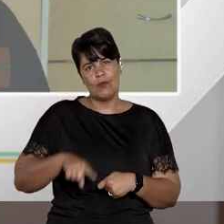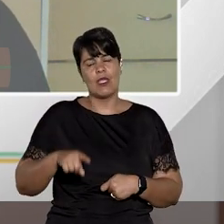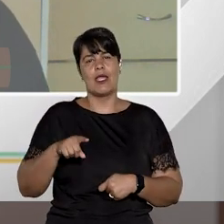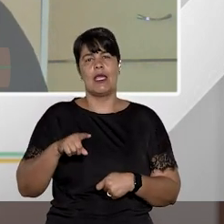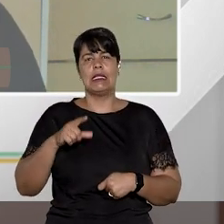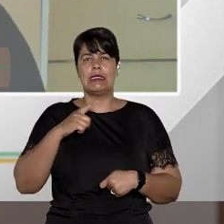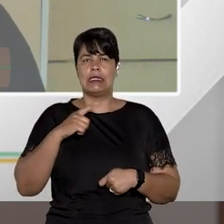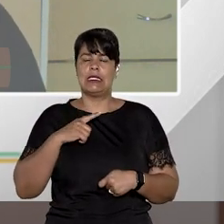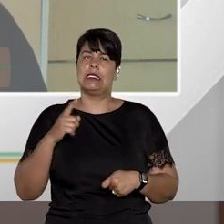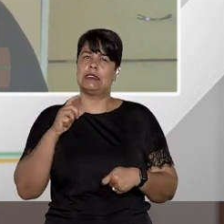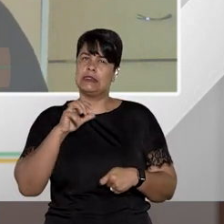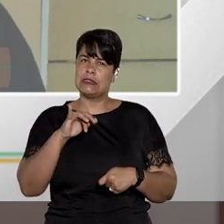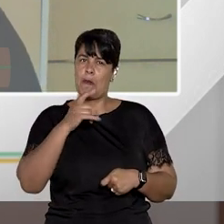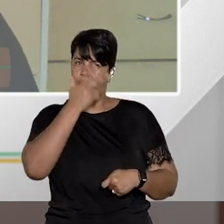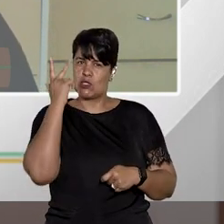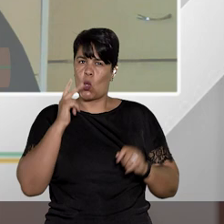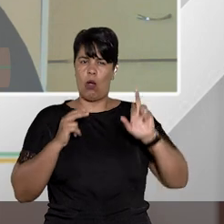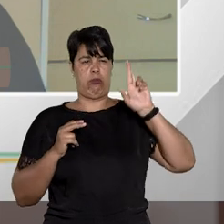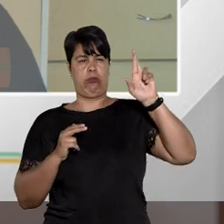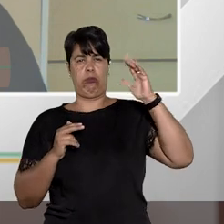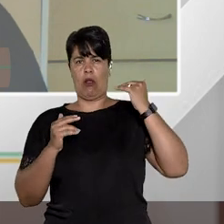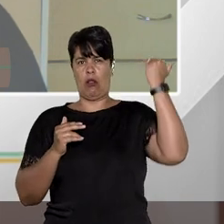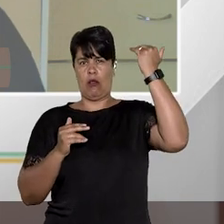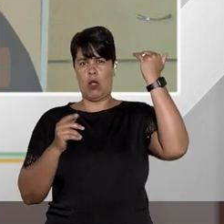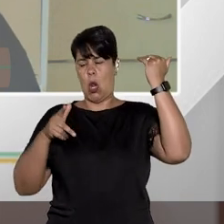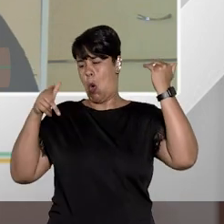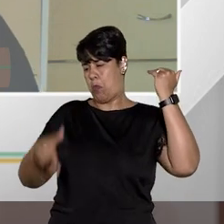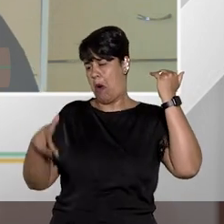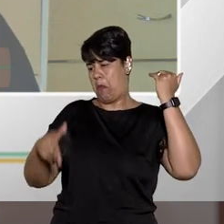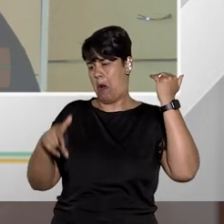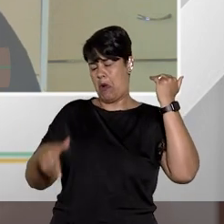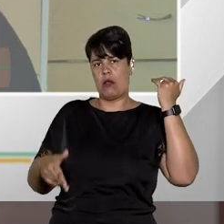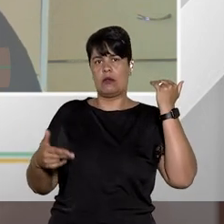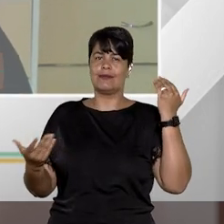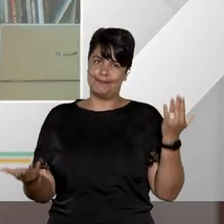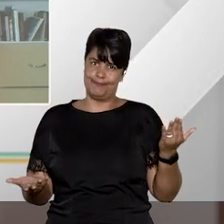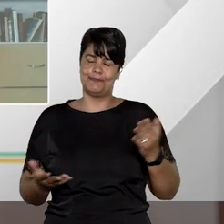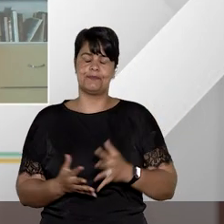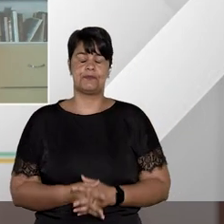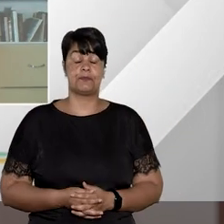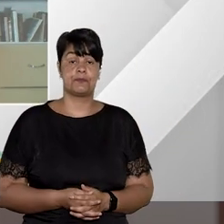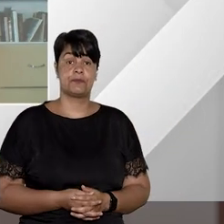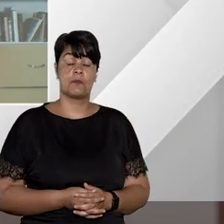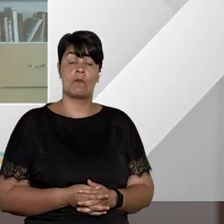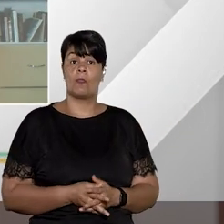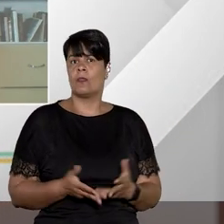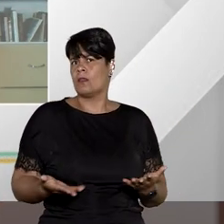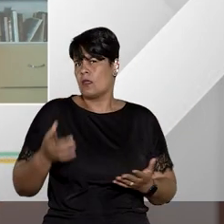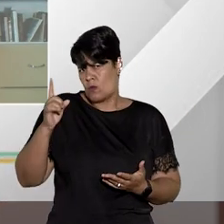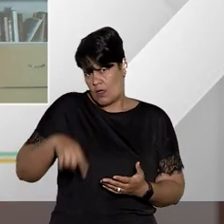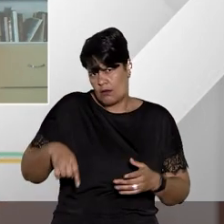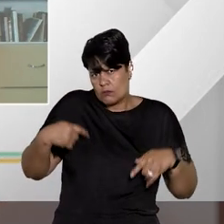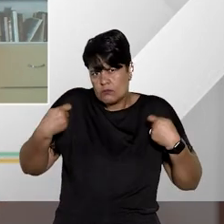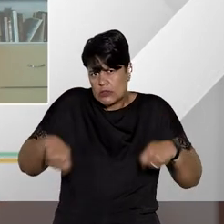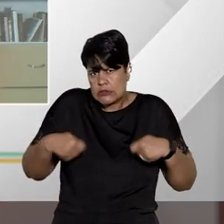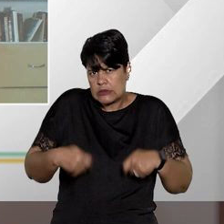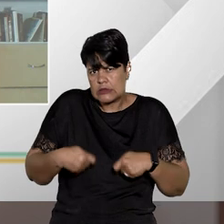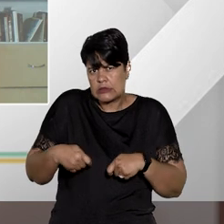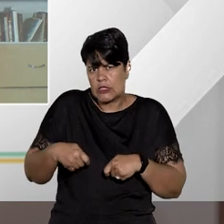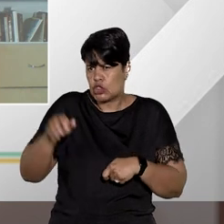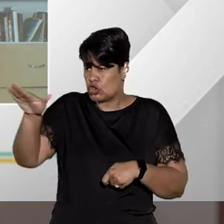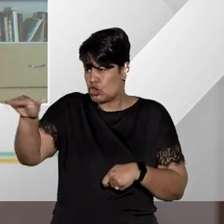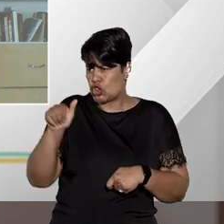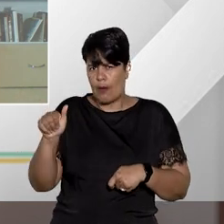autoridade para cessear o direito de ir e vir. E é necessário, doutor Aragonese, constituir